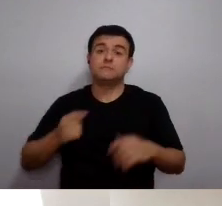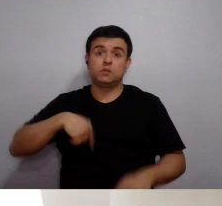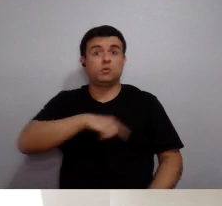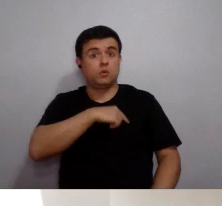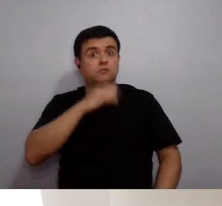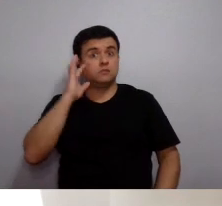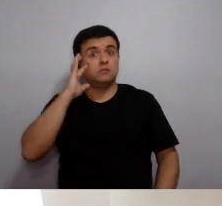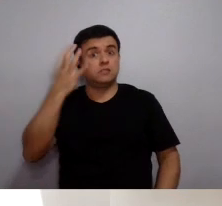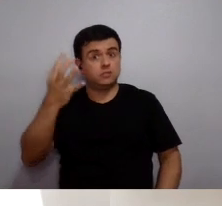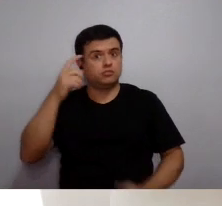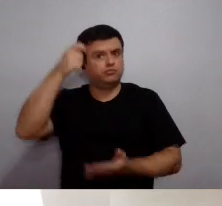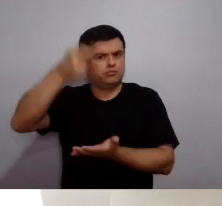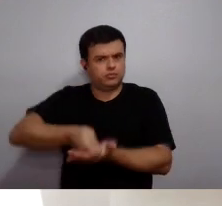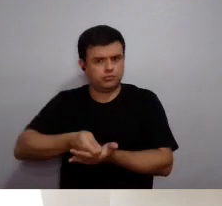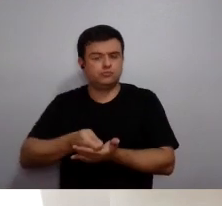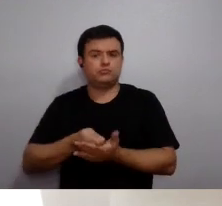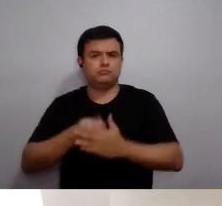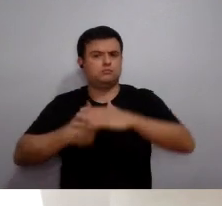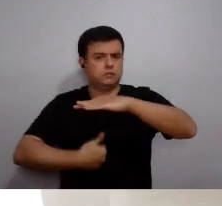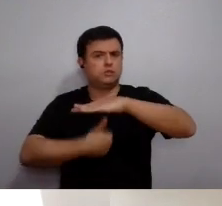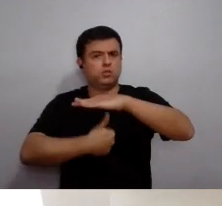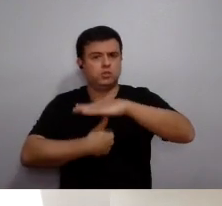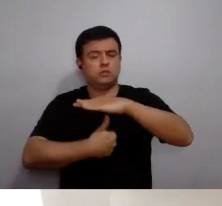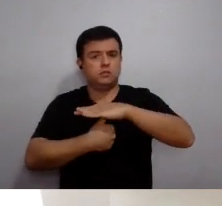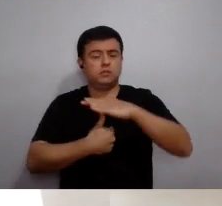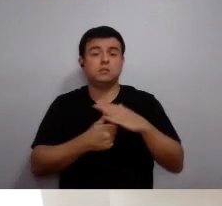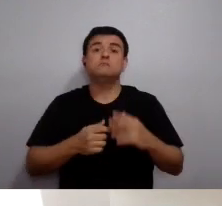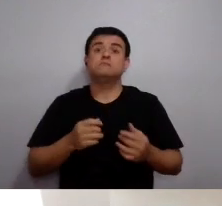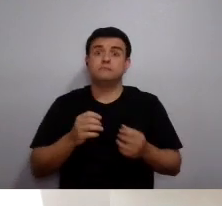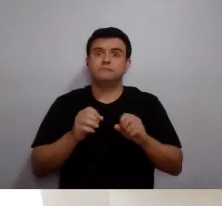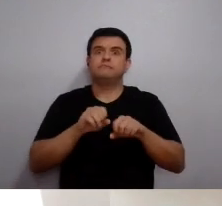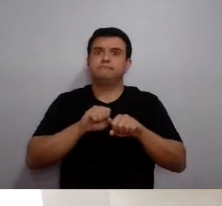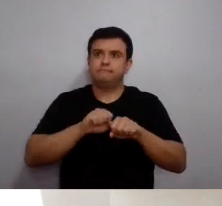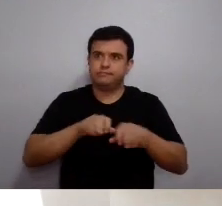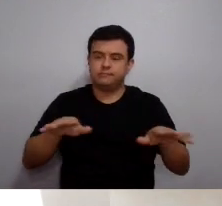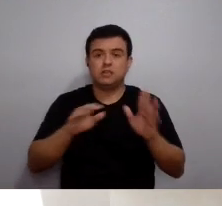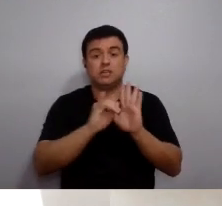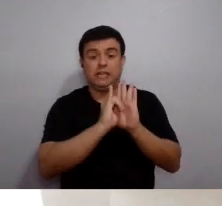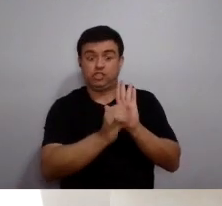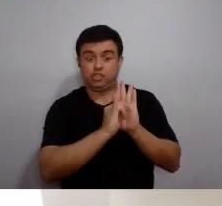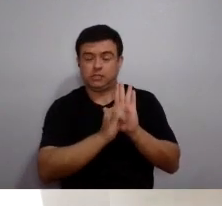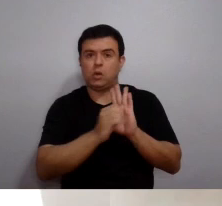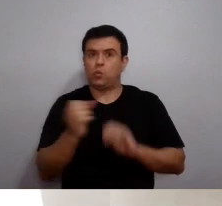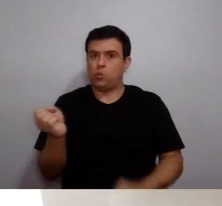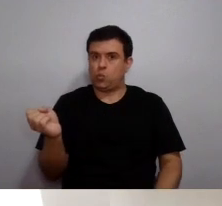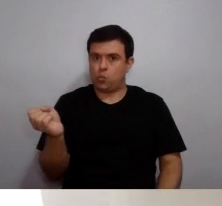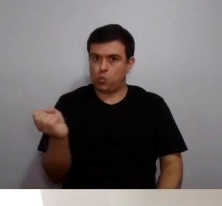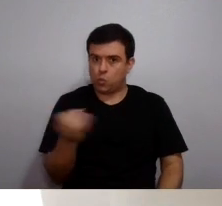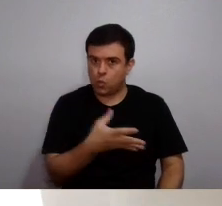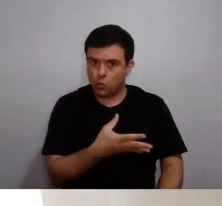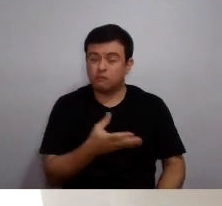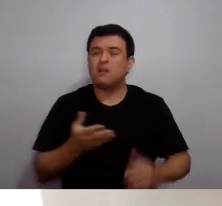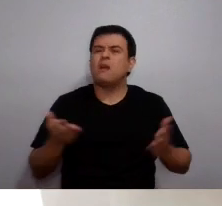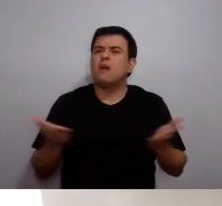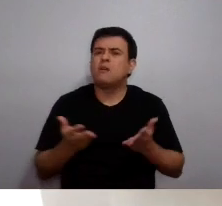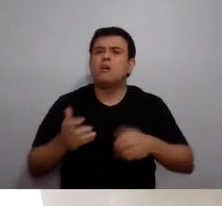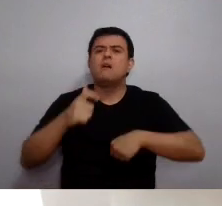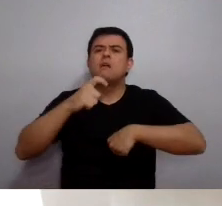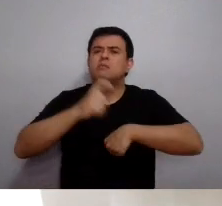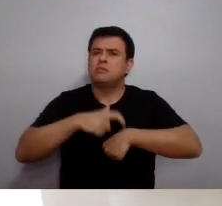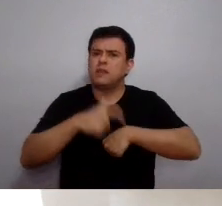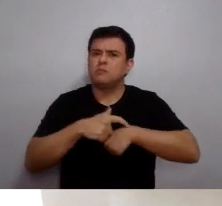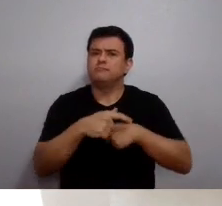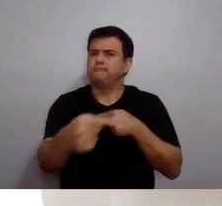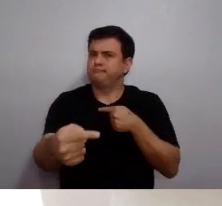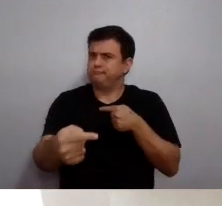Então, decidimos, a administração central decidiu fazer um novo edital. E, evidentemente, que